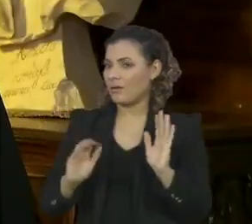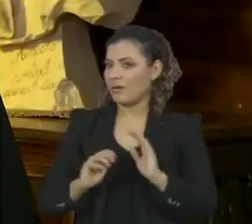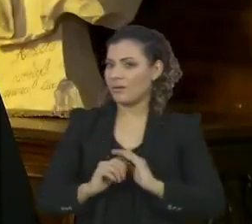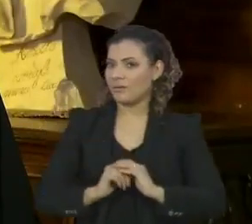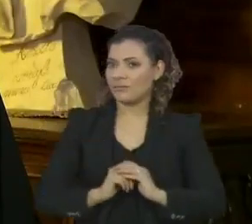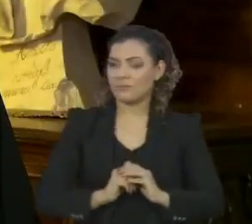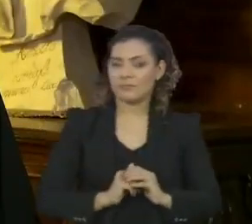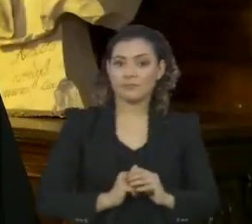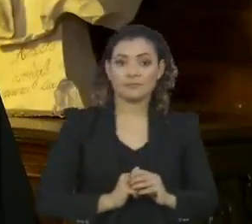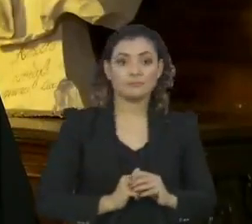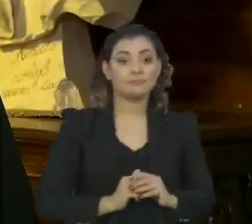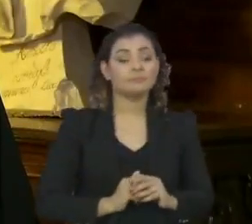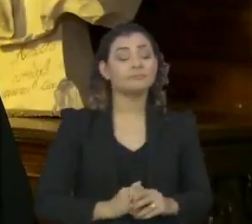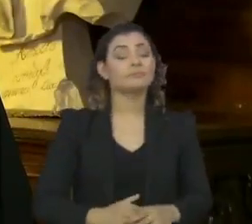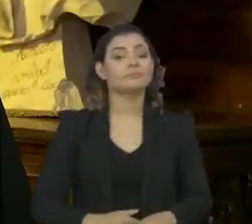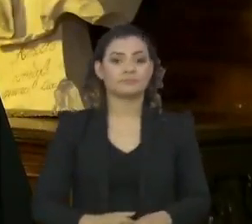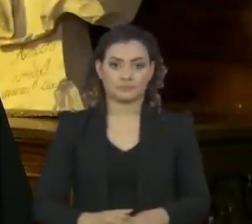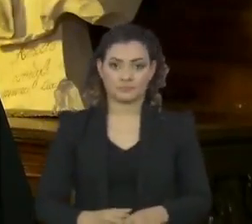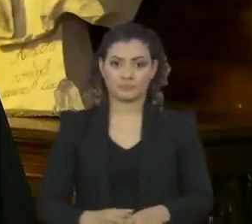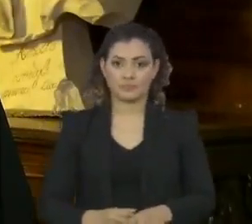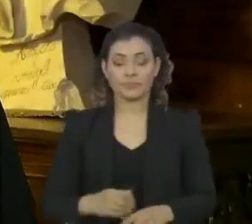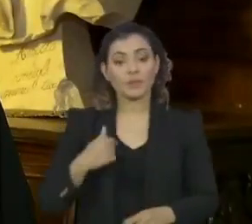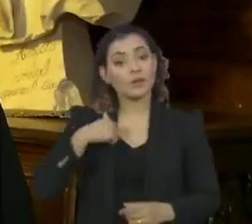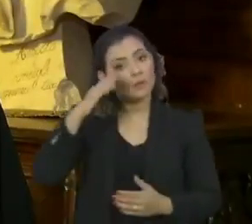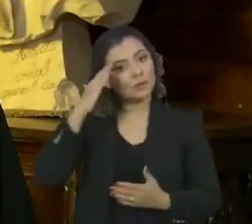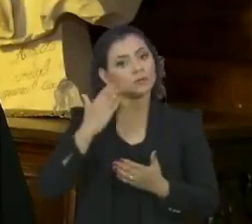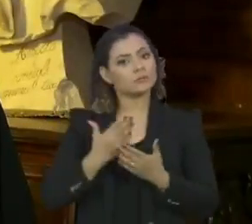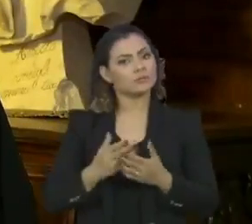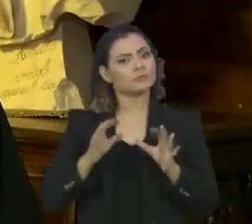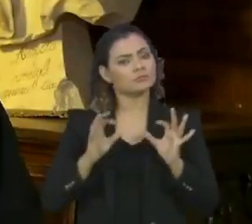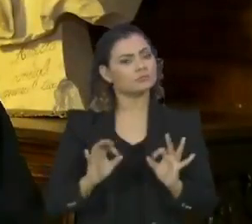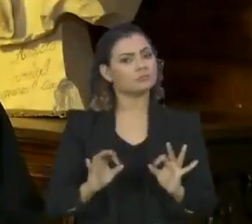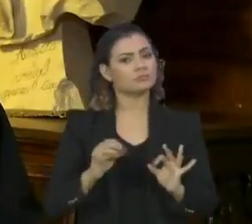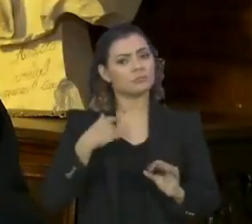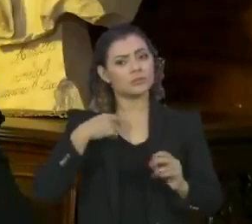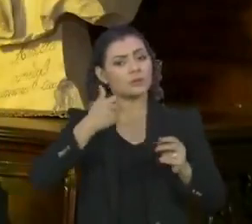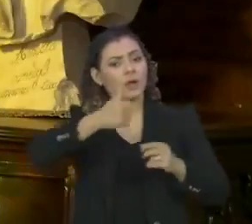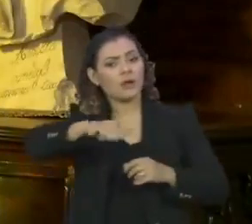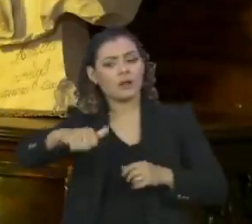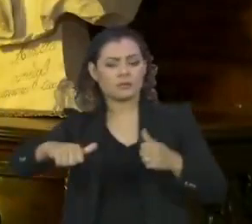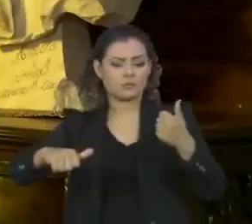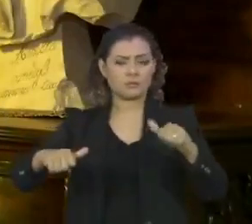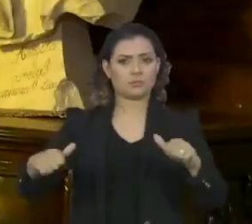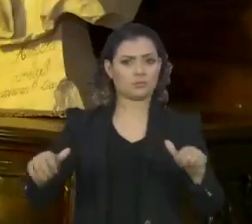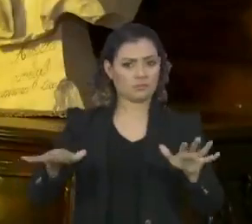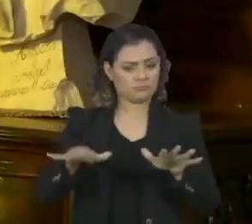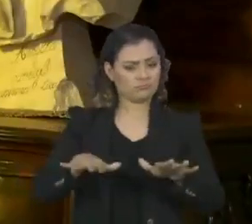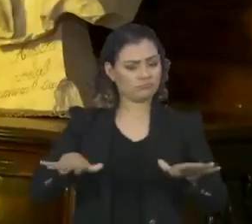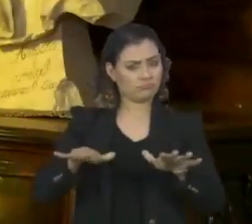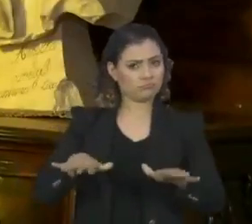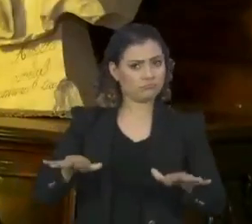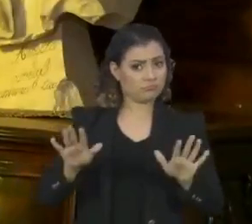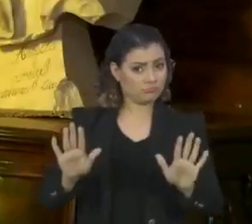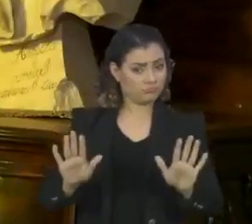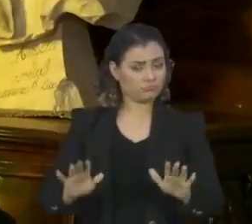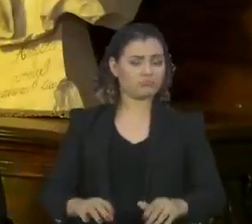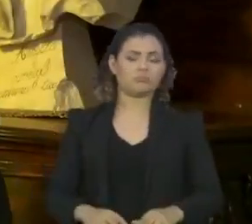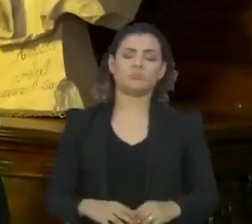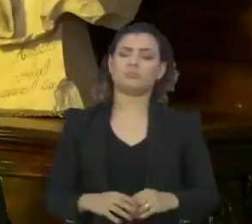Olha, eu acredito que aí é preciso a gente analisar as coisas um pouco dentro do momento histórico.